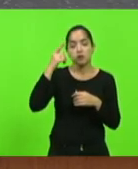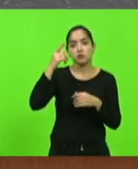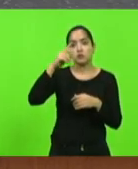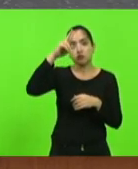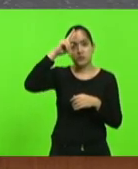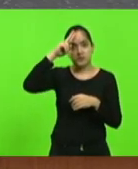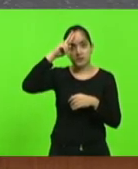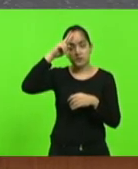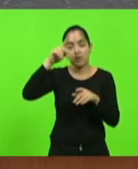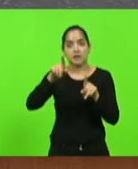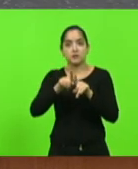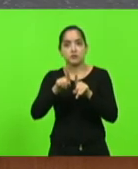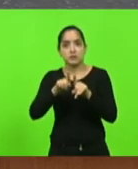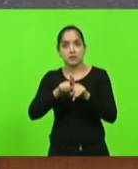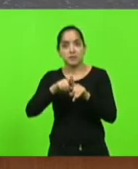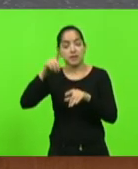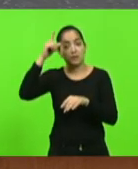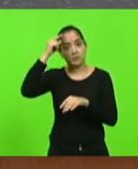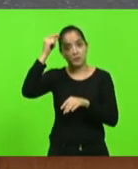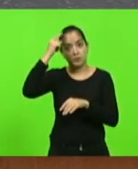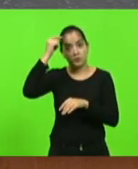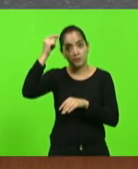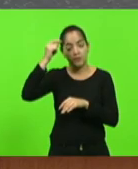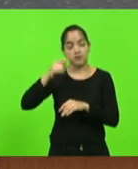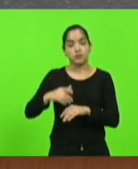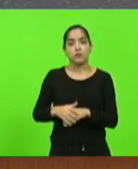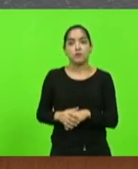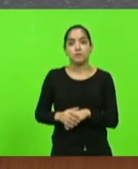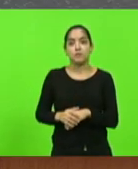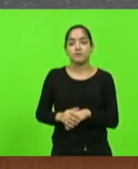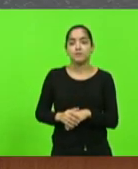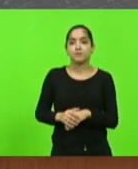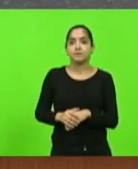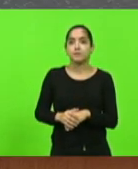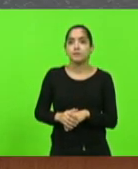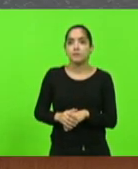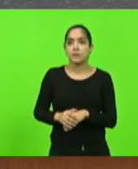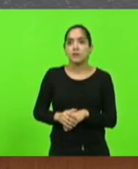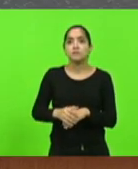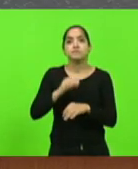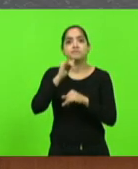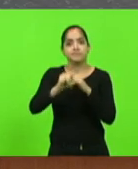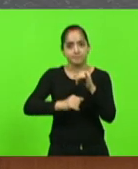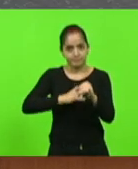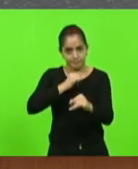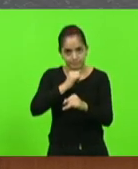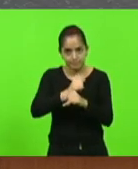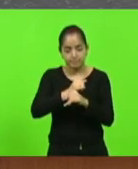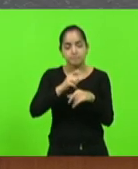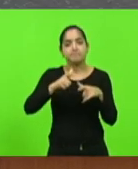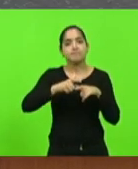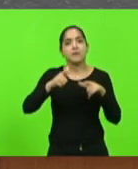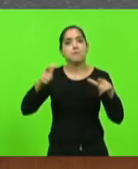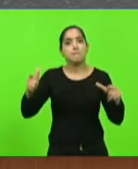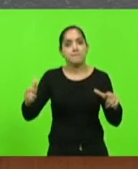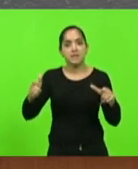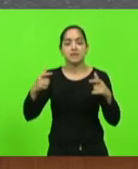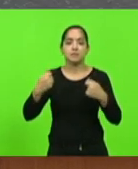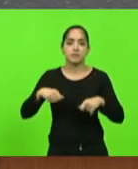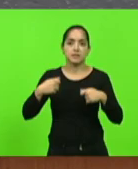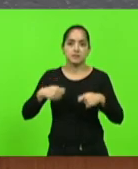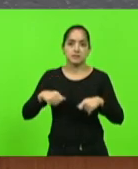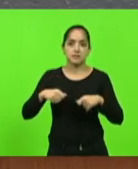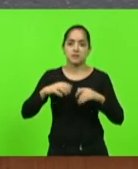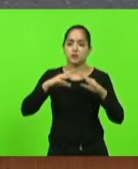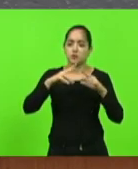ensino superior que também em relação à internet se amplie para que todas